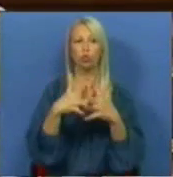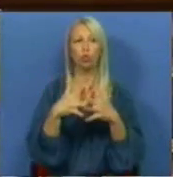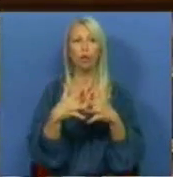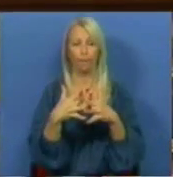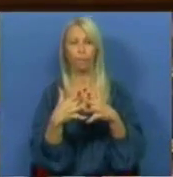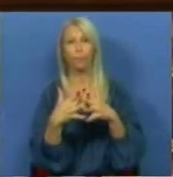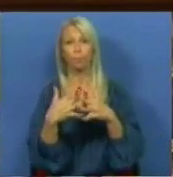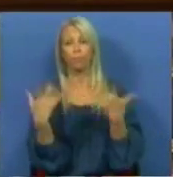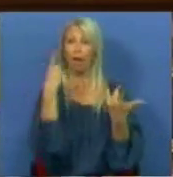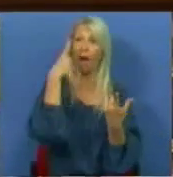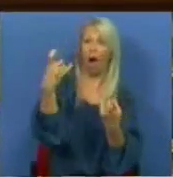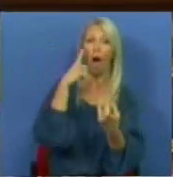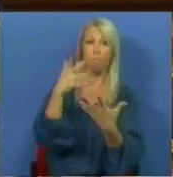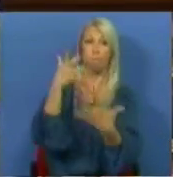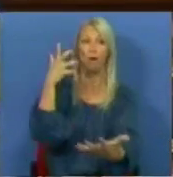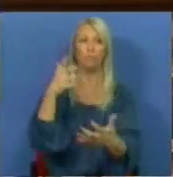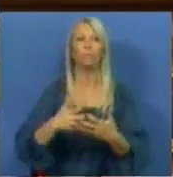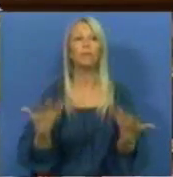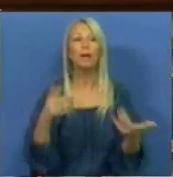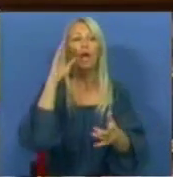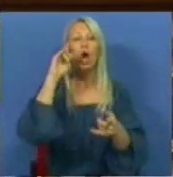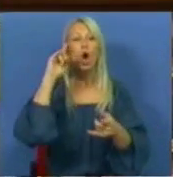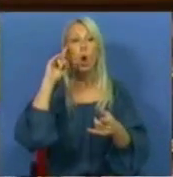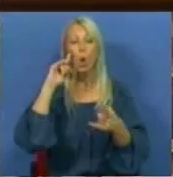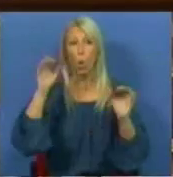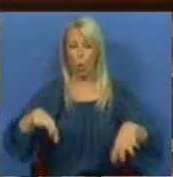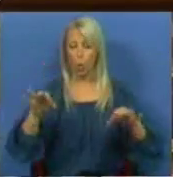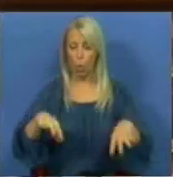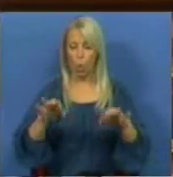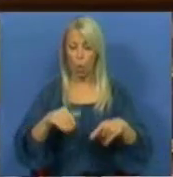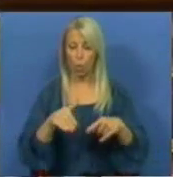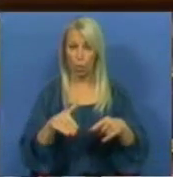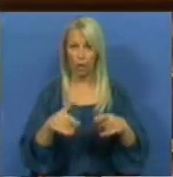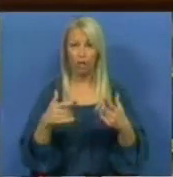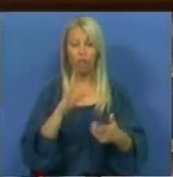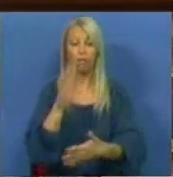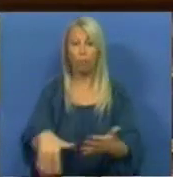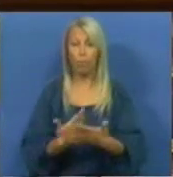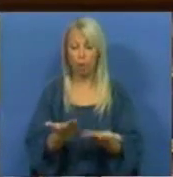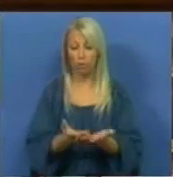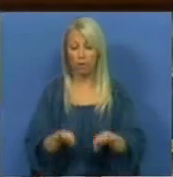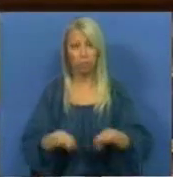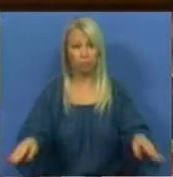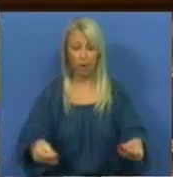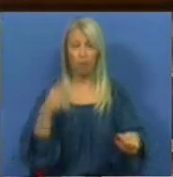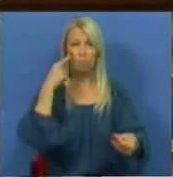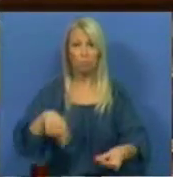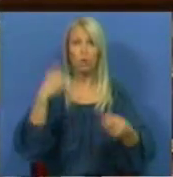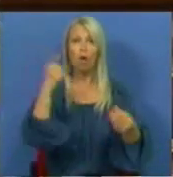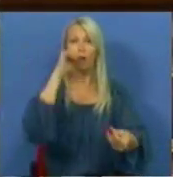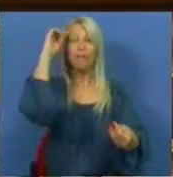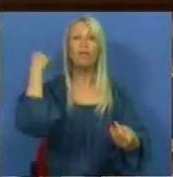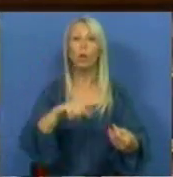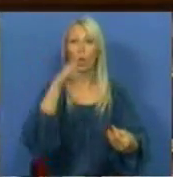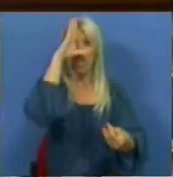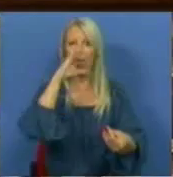reconhecidas. Para concluir, a proposta em cima da mesa reconhece as dificuldades que o Governo tem tido na aplicação